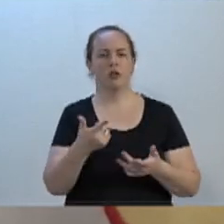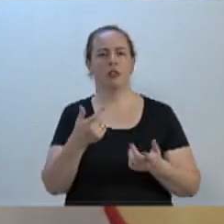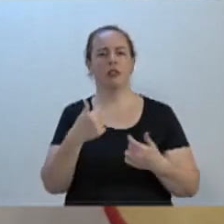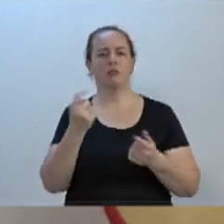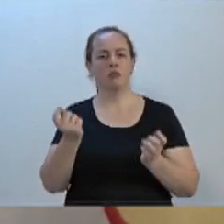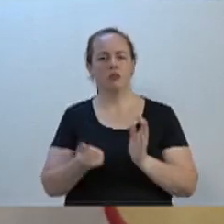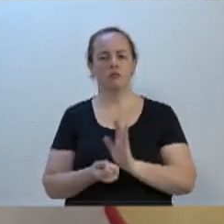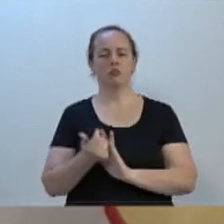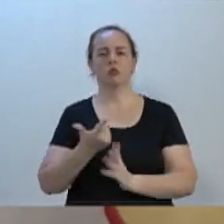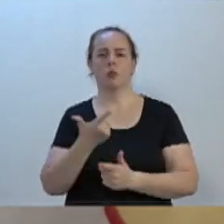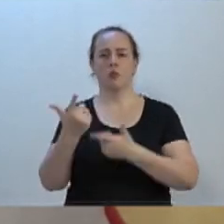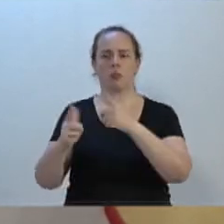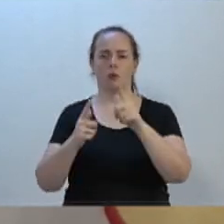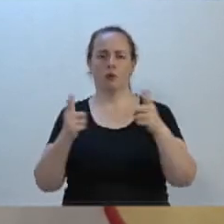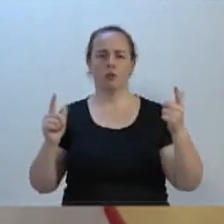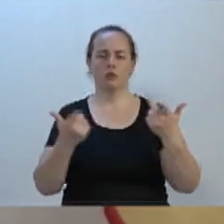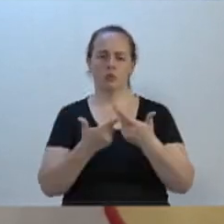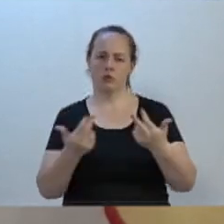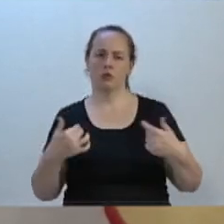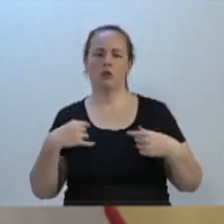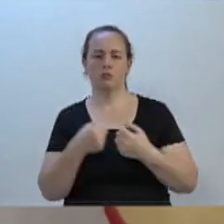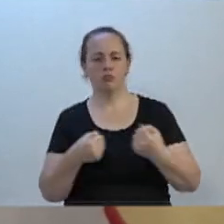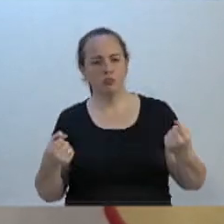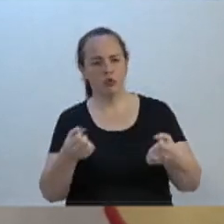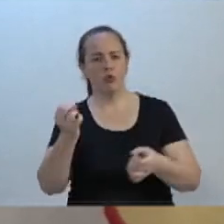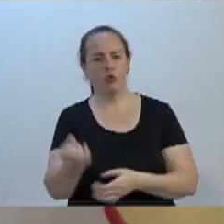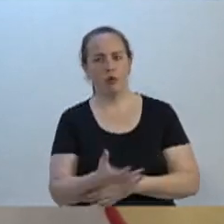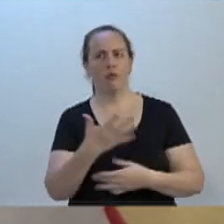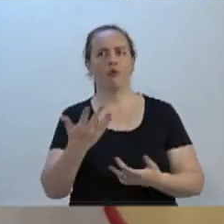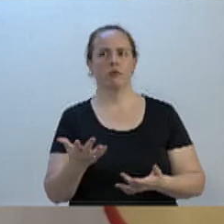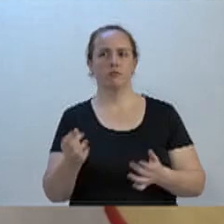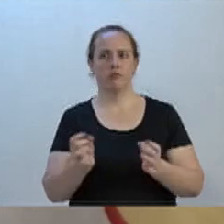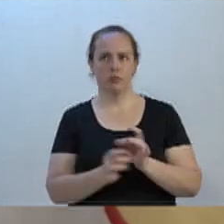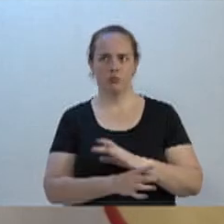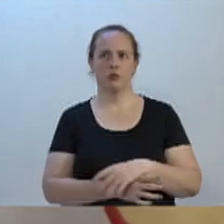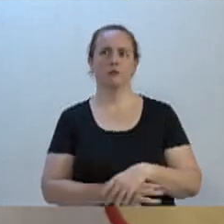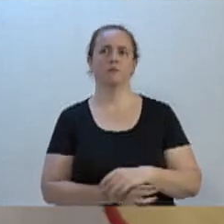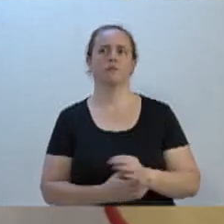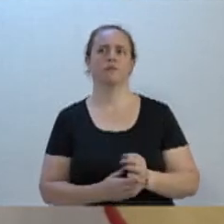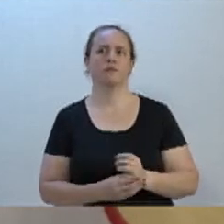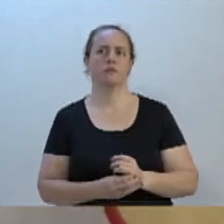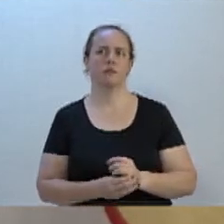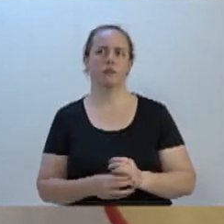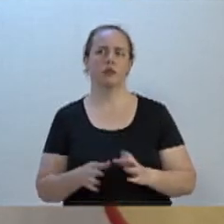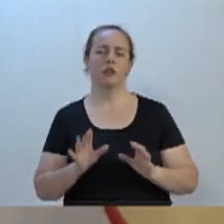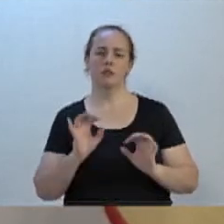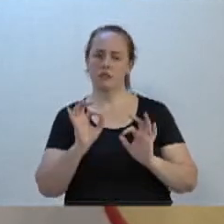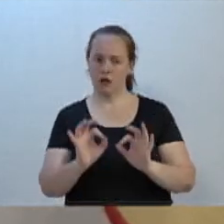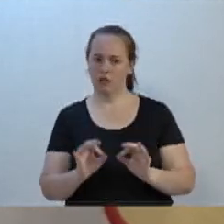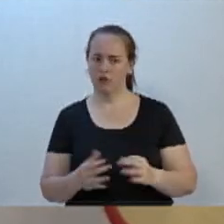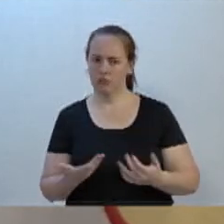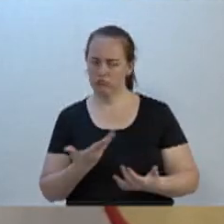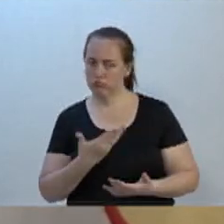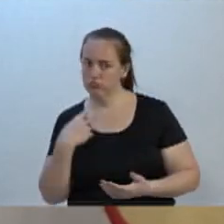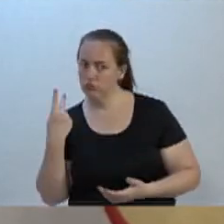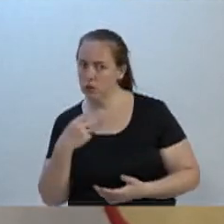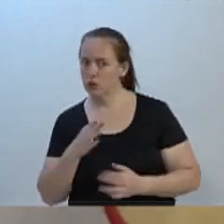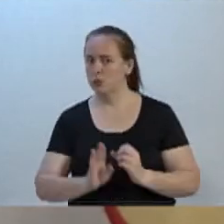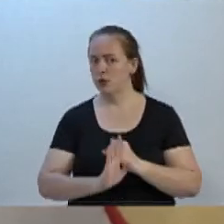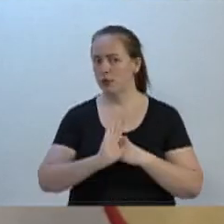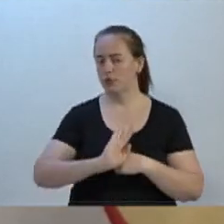investir em outras coisas e vão receber, curtindo as novas, prontas, é, vereador? Meu presidente da Comissão de Educação, Zeca Bombeiro, vão ter